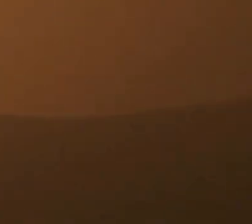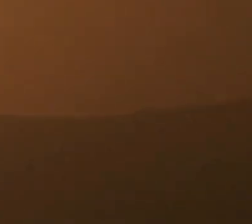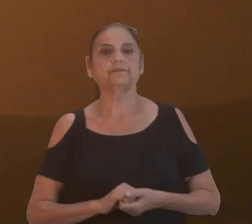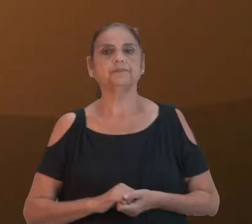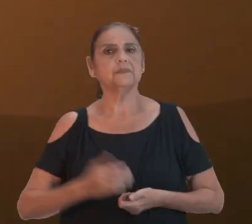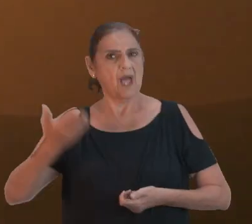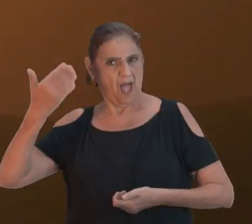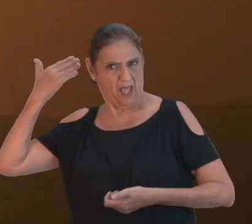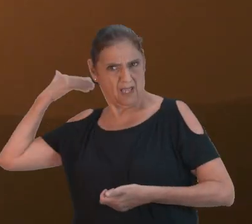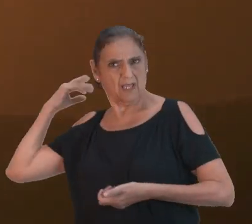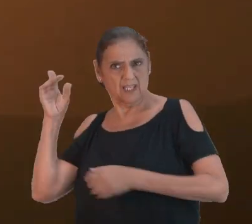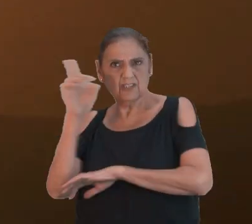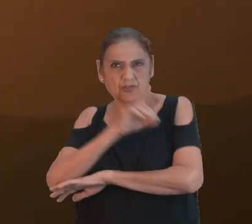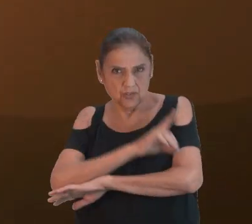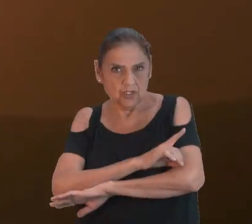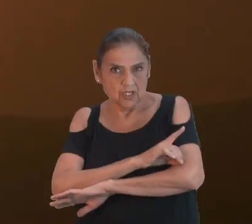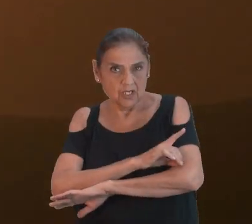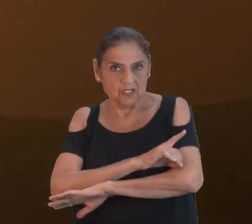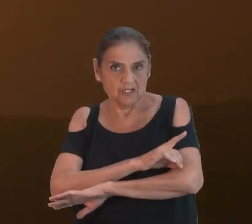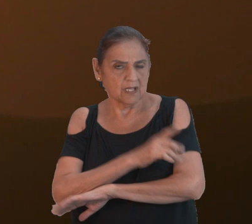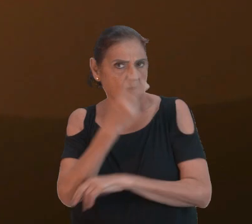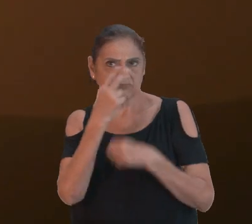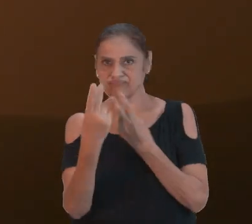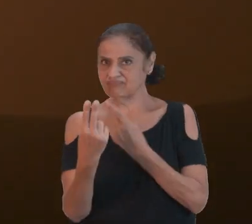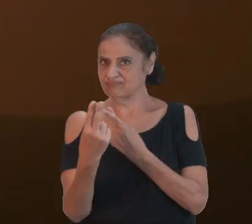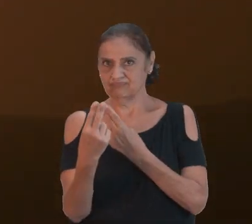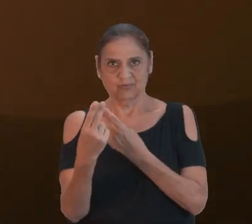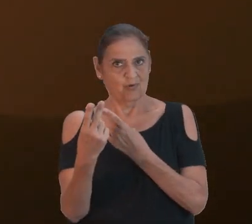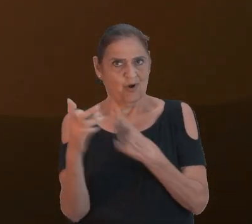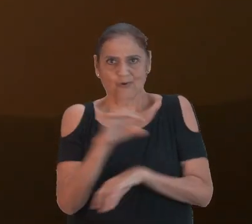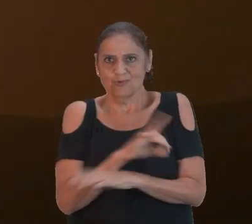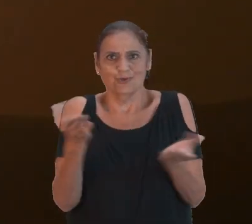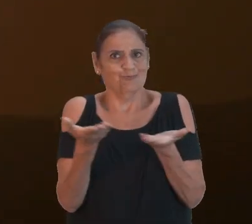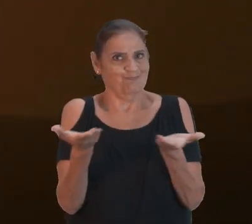Aqueles eram dias semelhantes a estes.